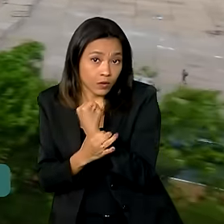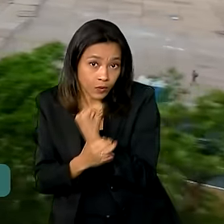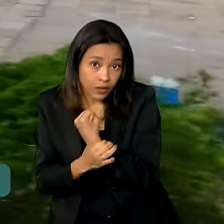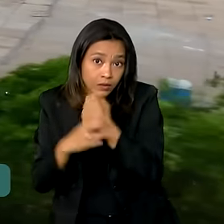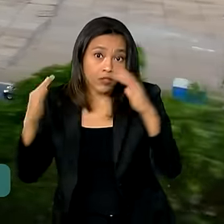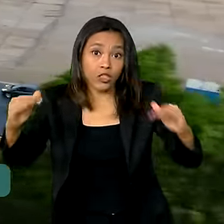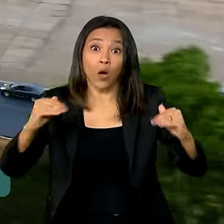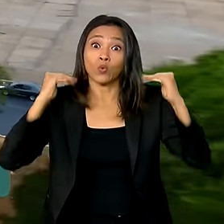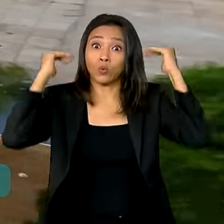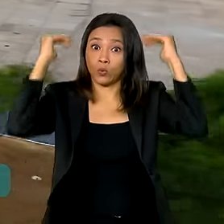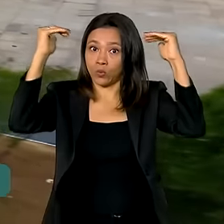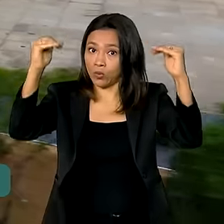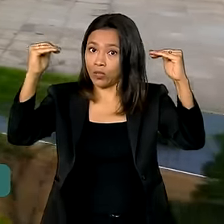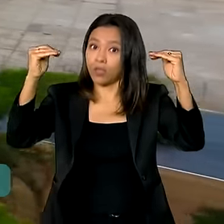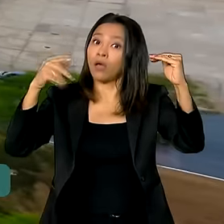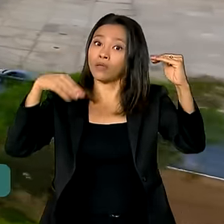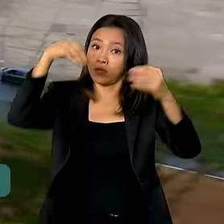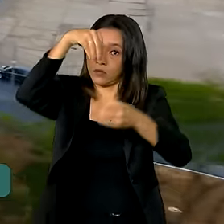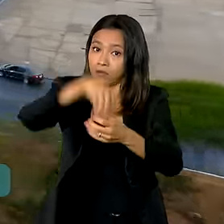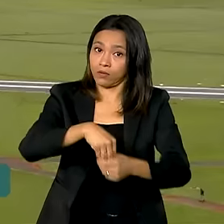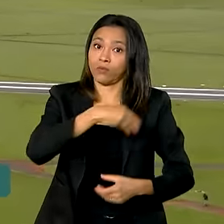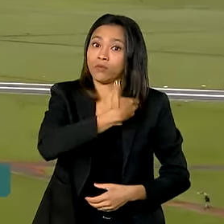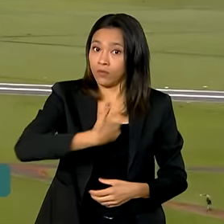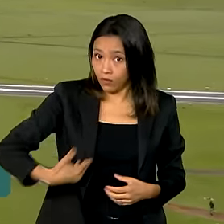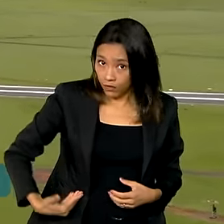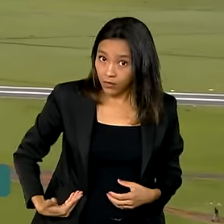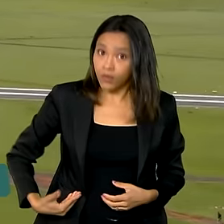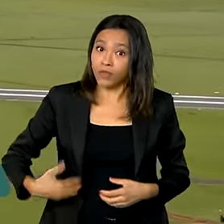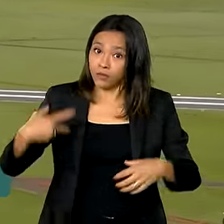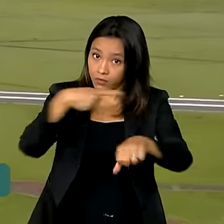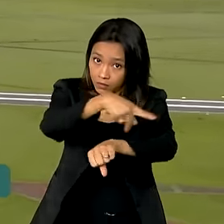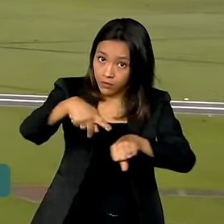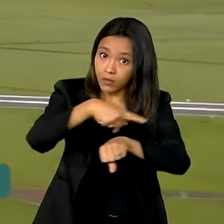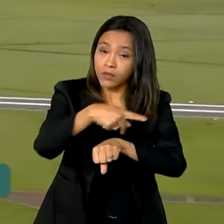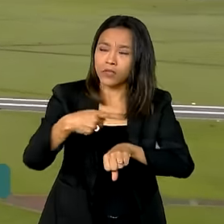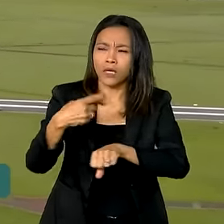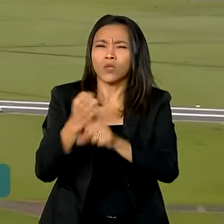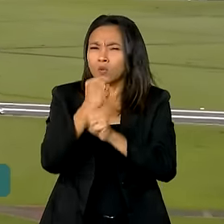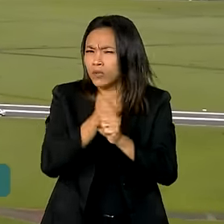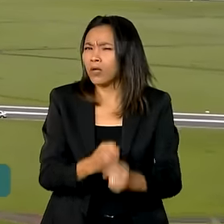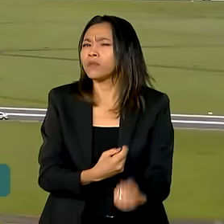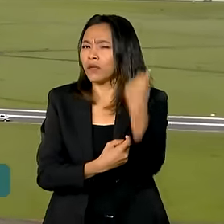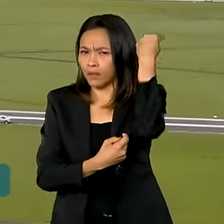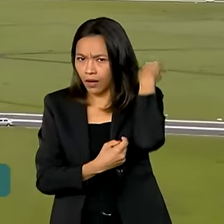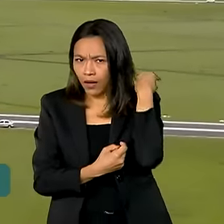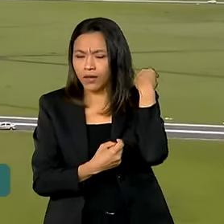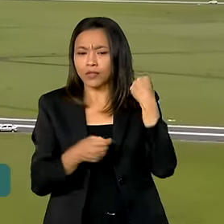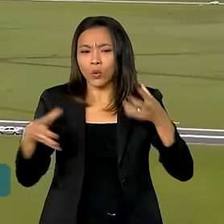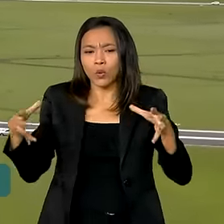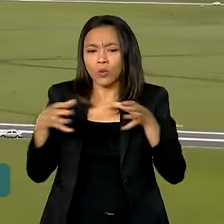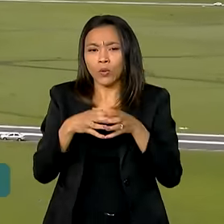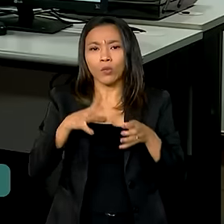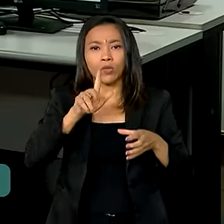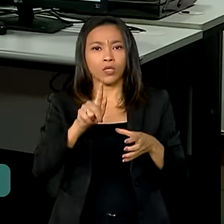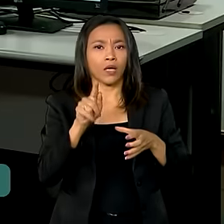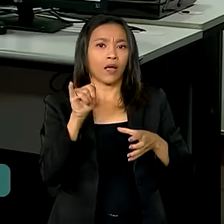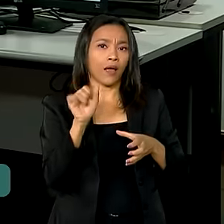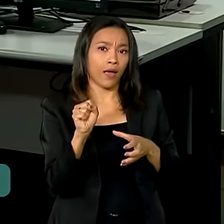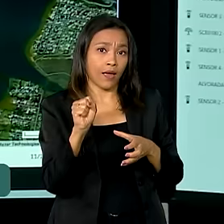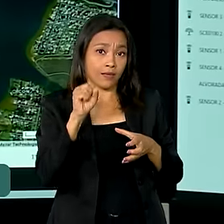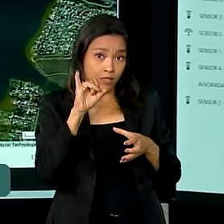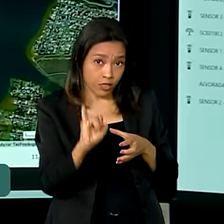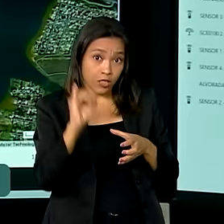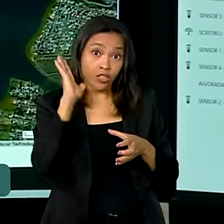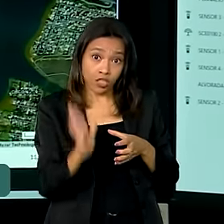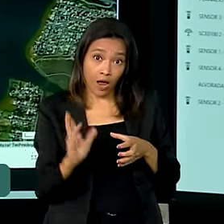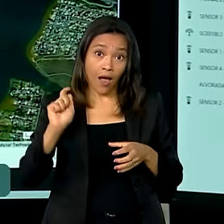autoridades máximas do nosso país. Em tempos atrás, o Gabinete de Segurança Institucional já foi